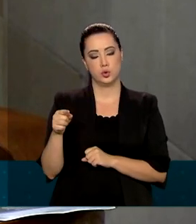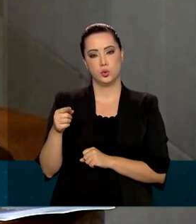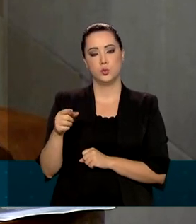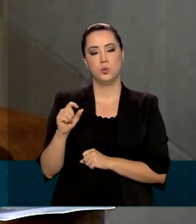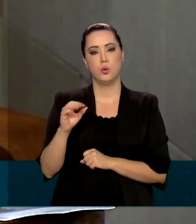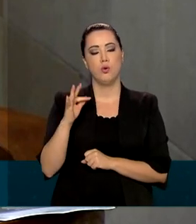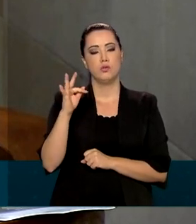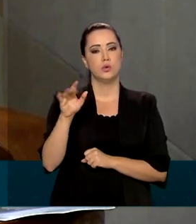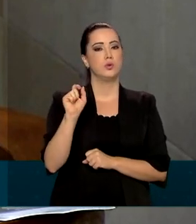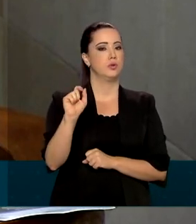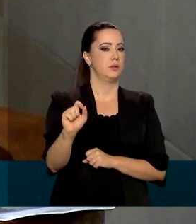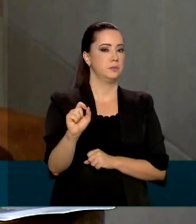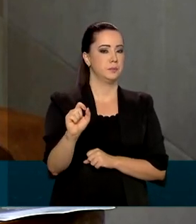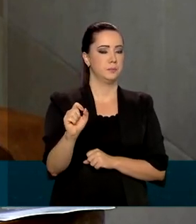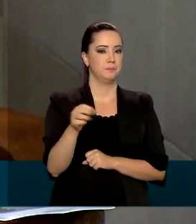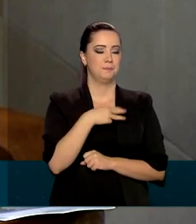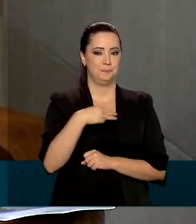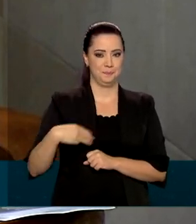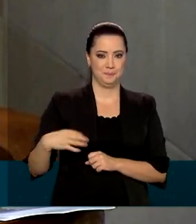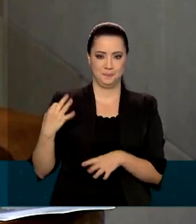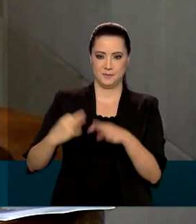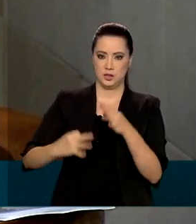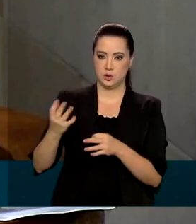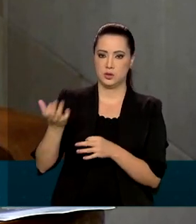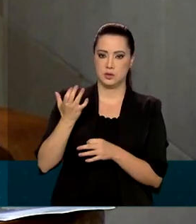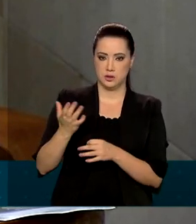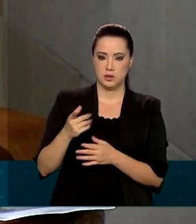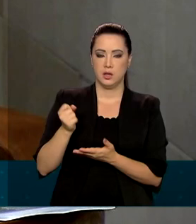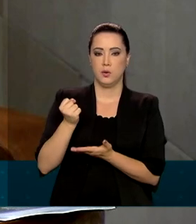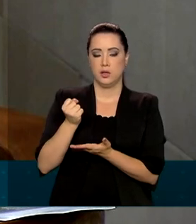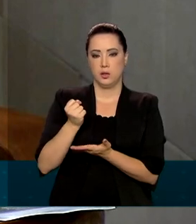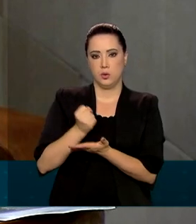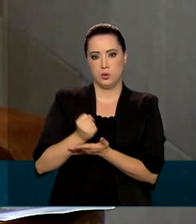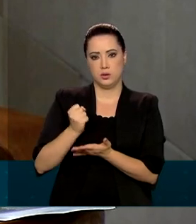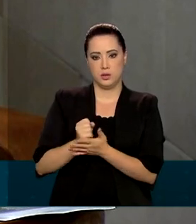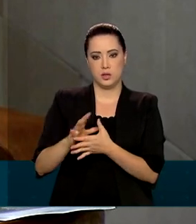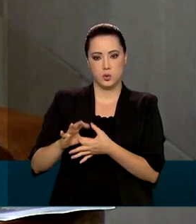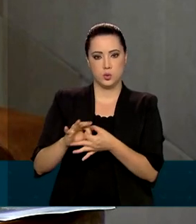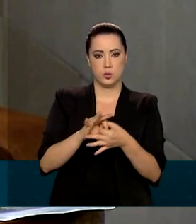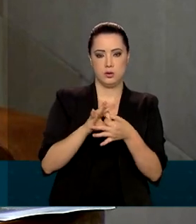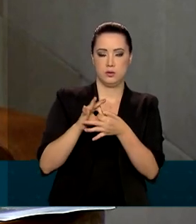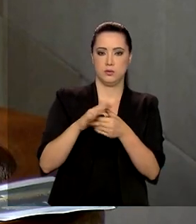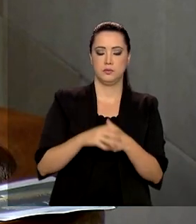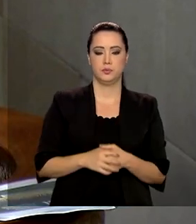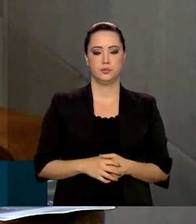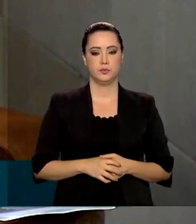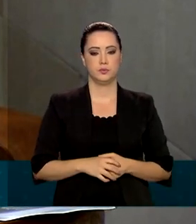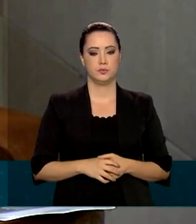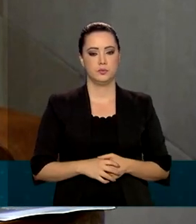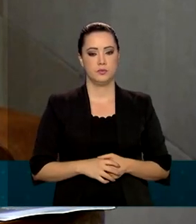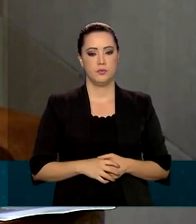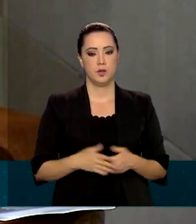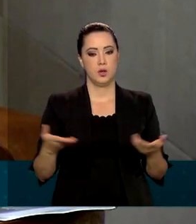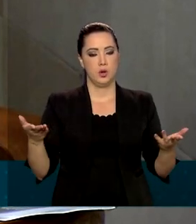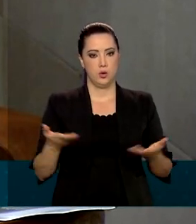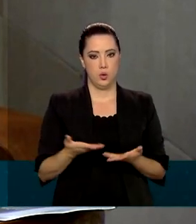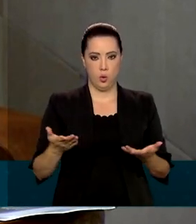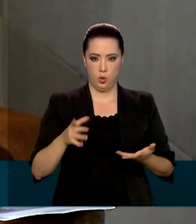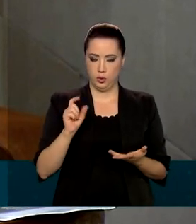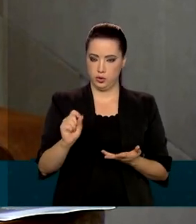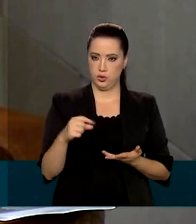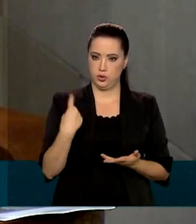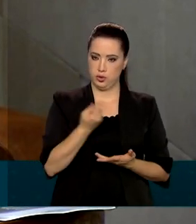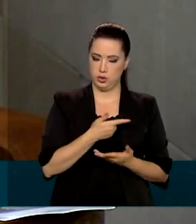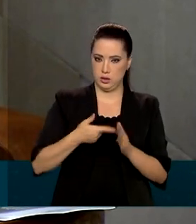e Segurança Pública espera centralizar compras na pasta. Nós transformaremos os recursos agora repassados